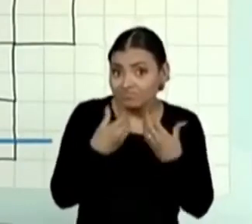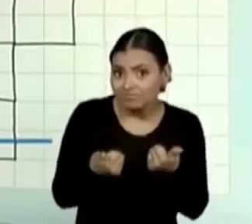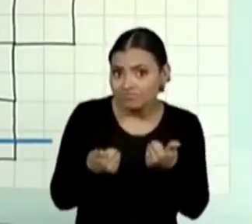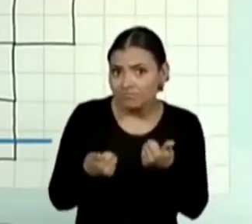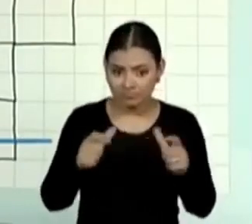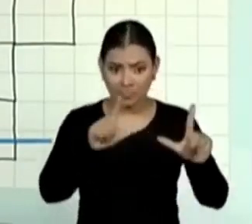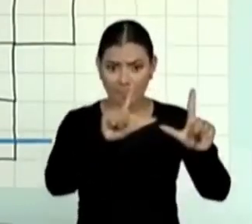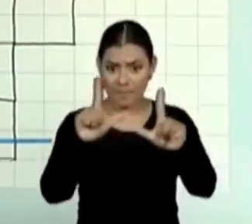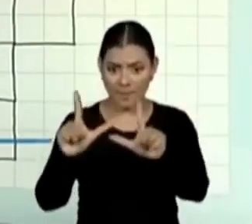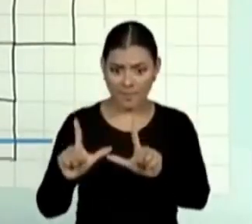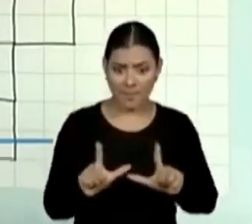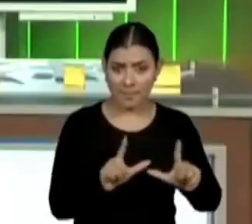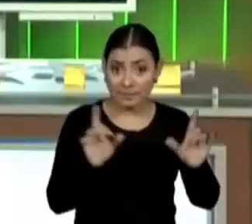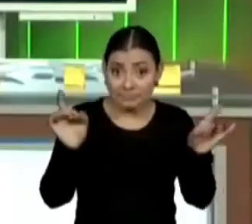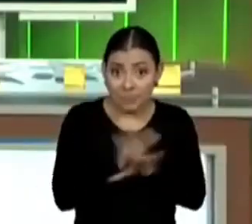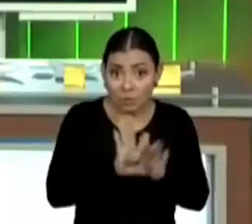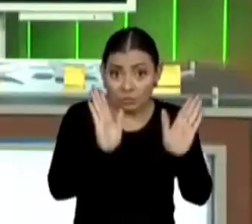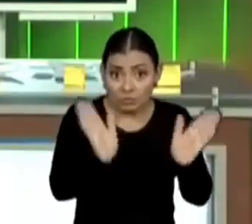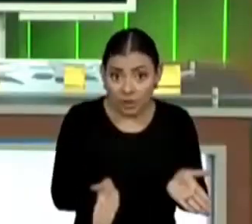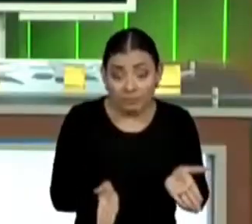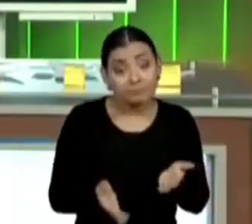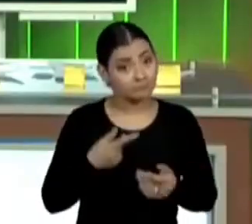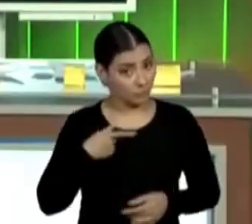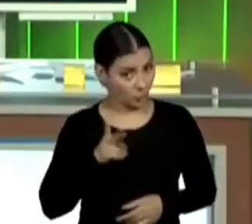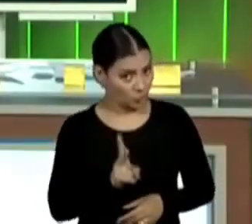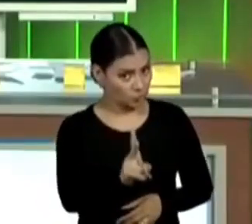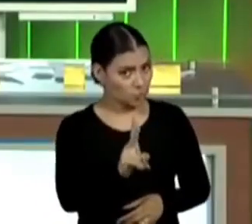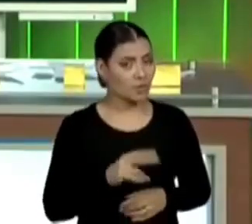Muito bem. Vamos seguir?